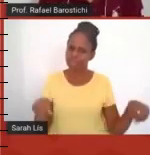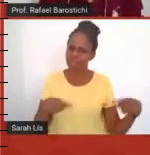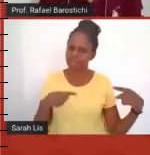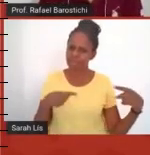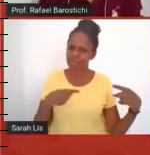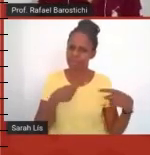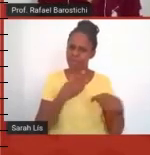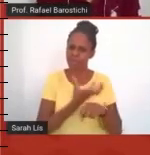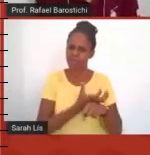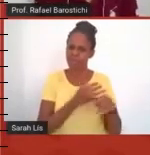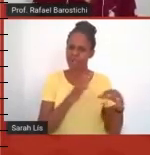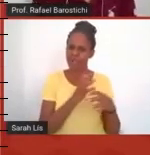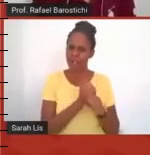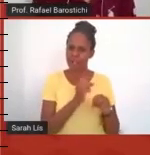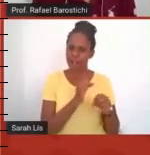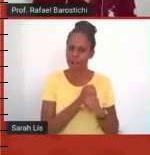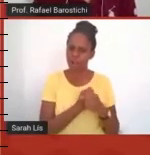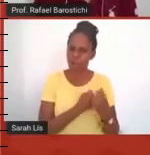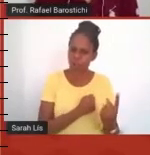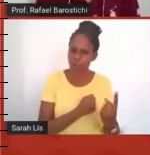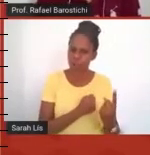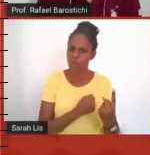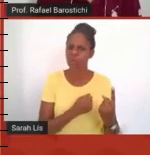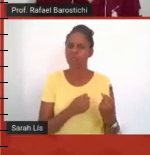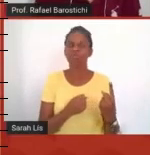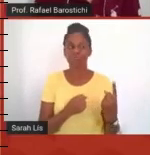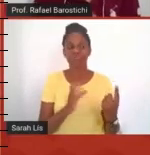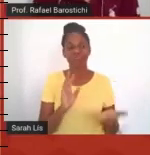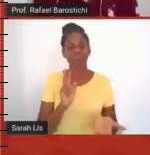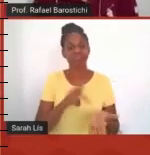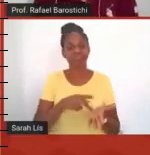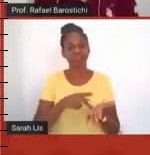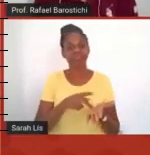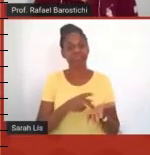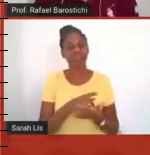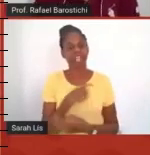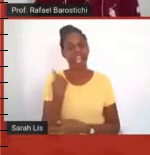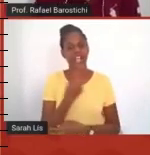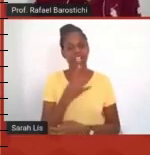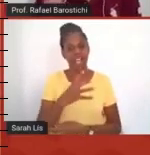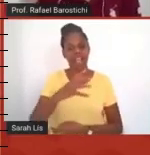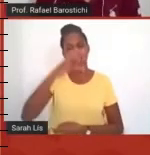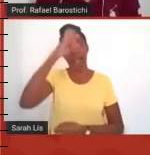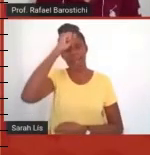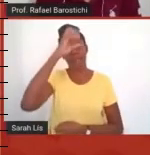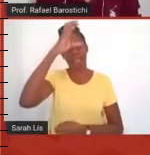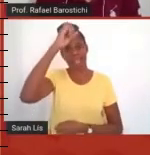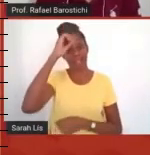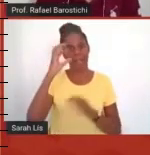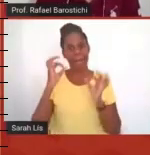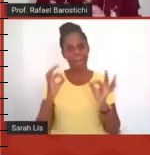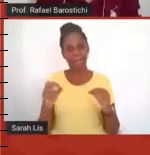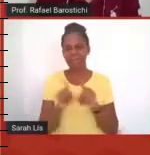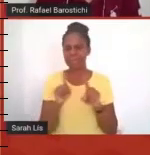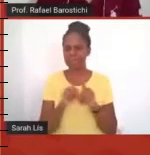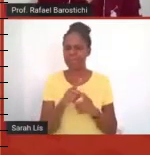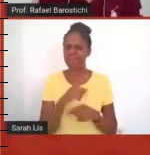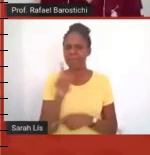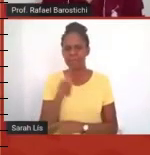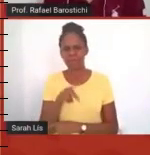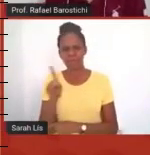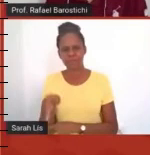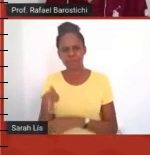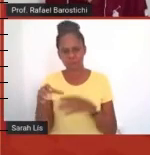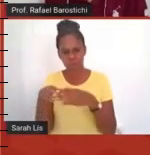oferece e realmente foi algo do qual nós tiramos aprendizados e até conversávamos alguns professores desse